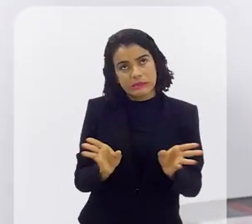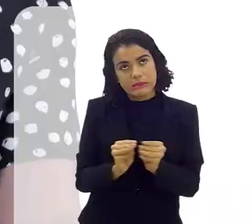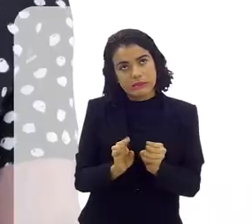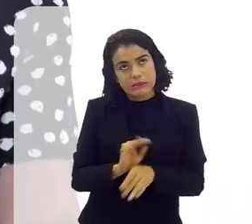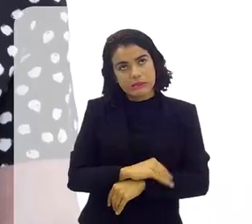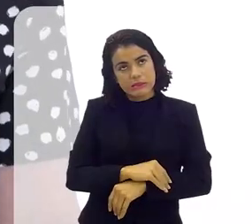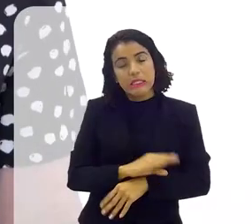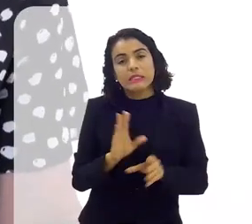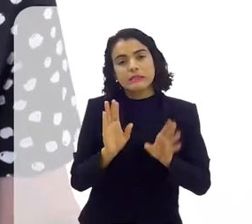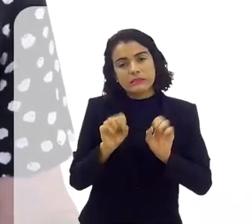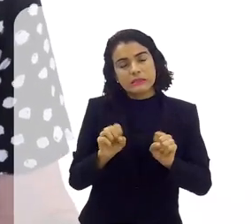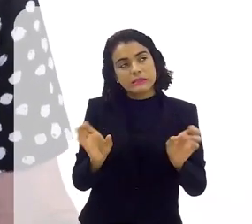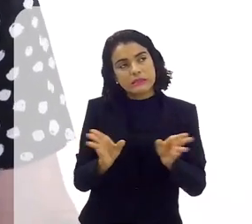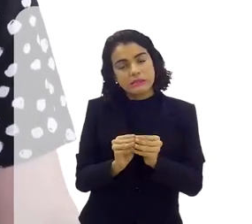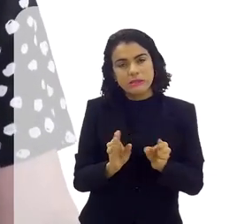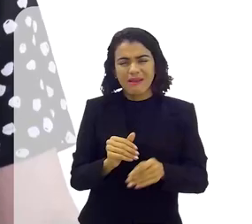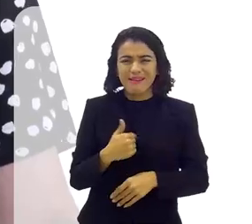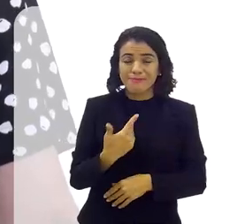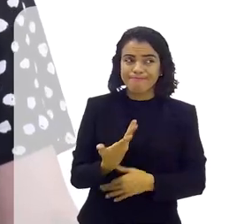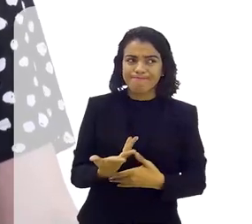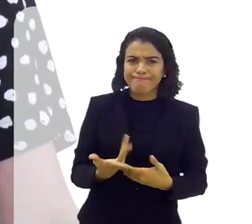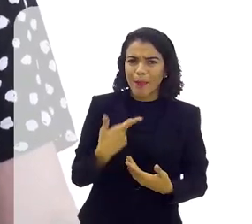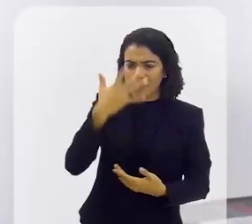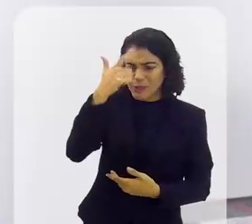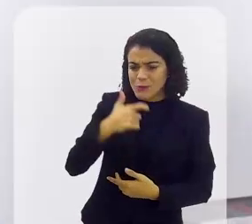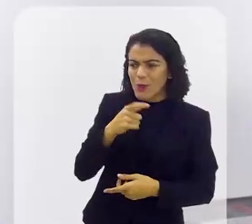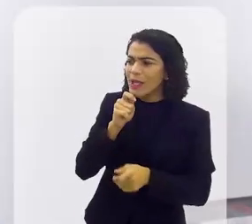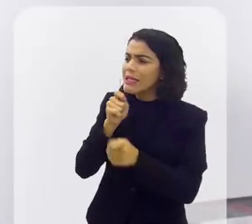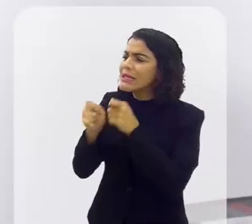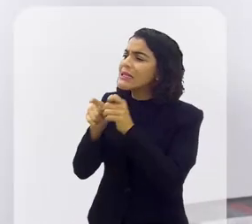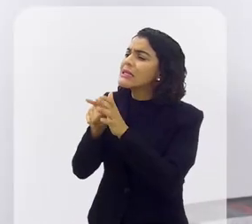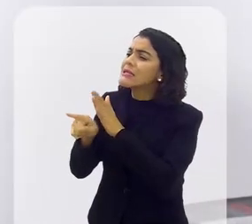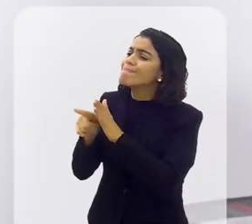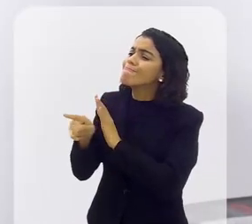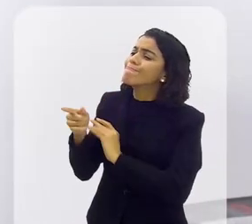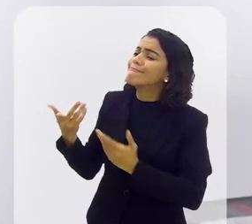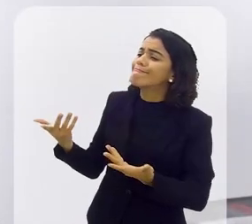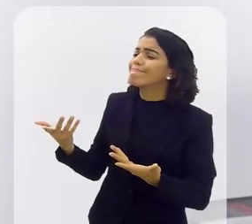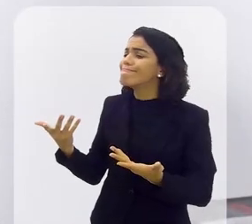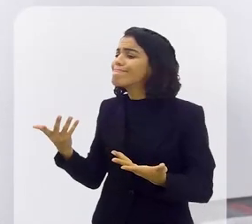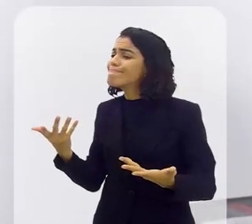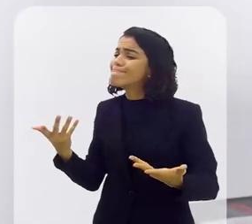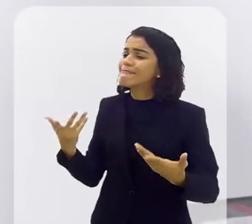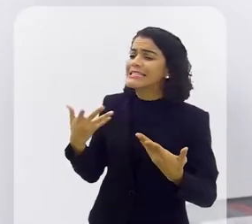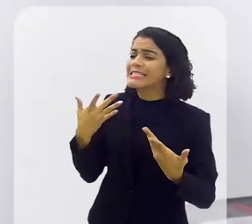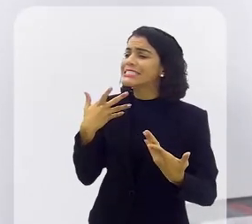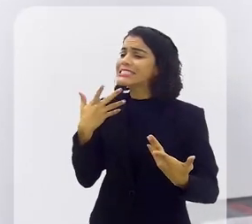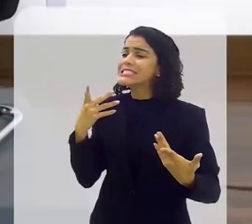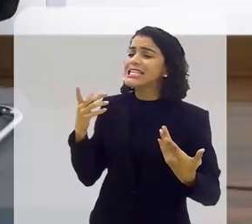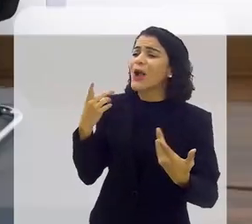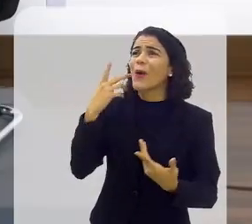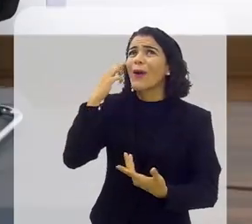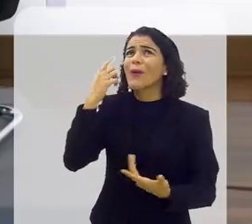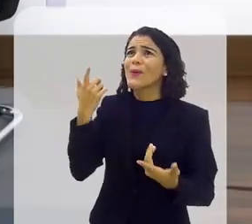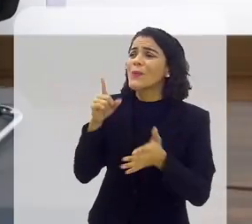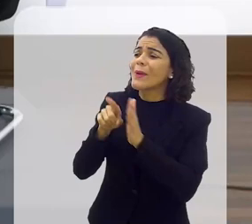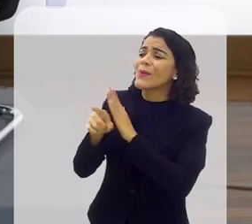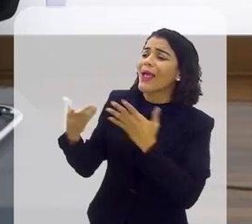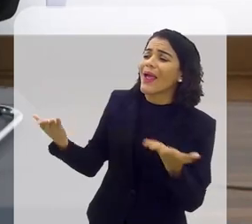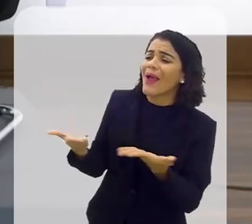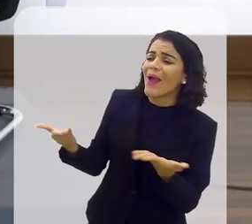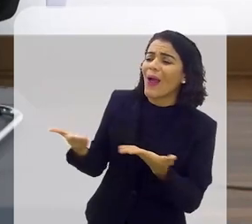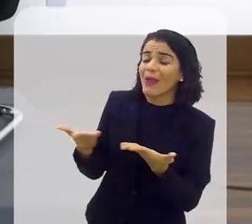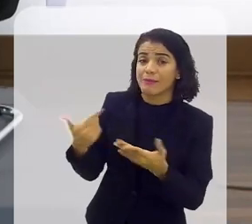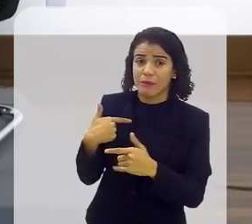sim sim só sim aí quem está entrevistando fica aqui assim sem saber para que lado vai buscando outra